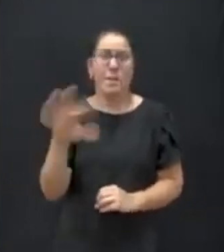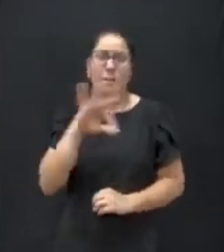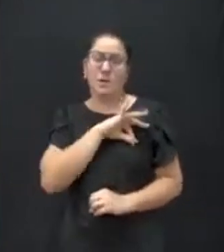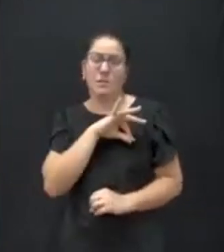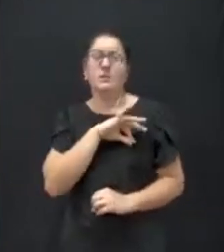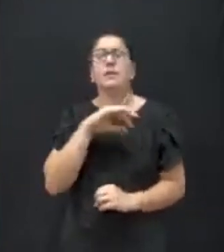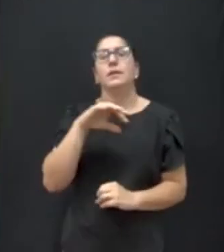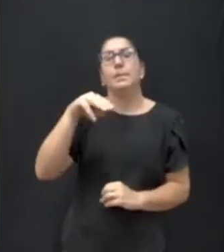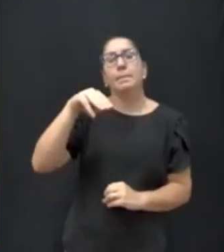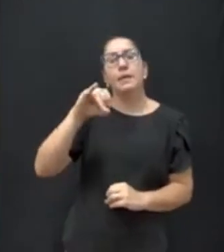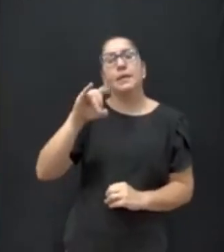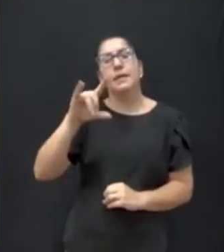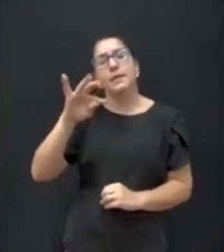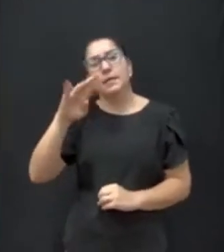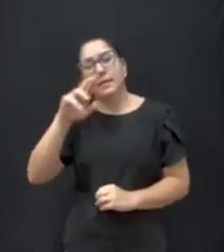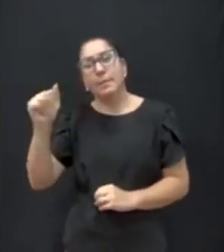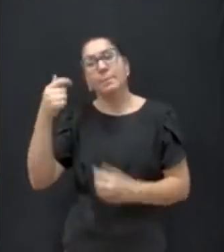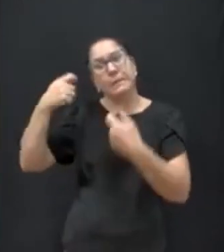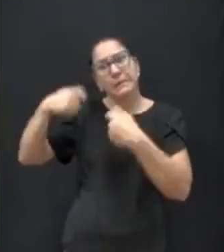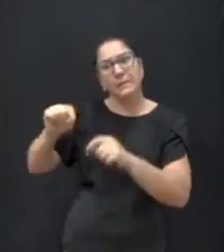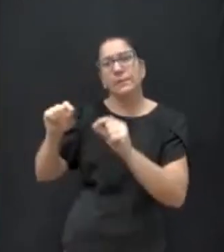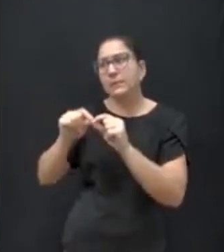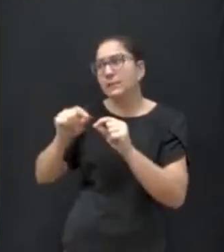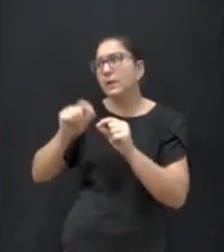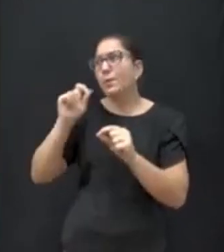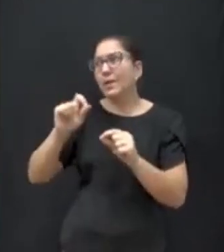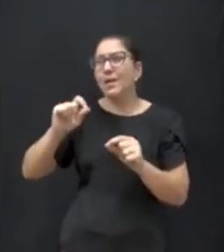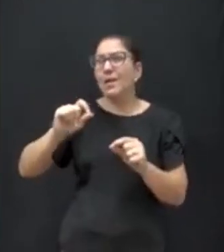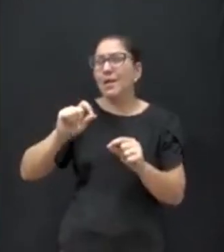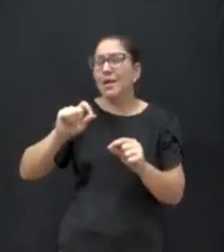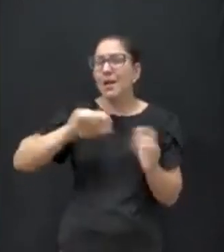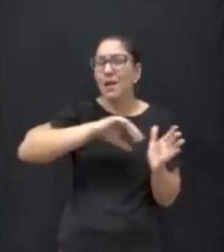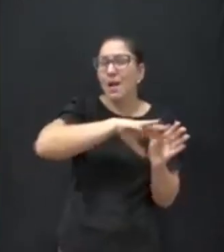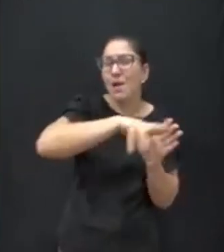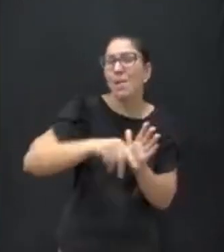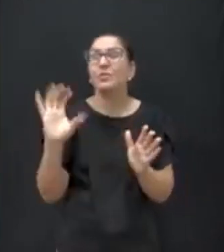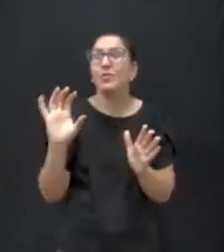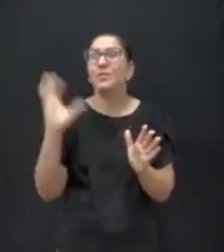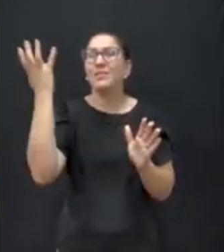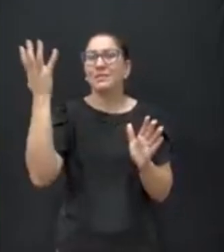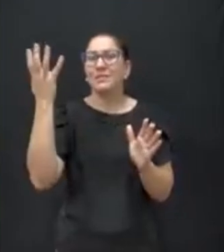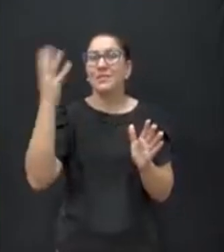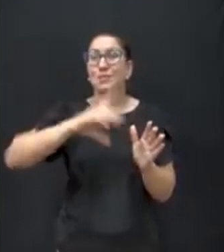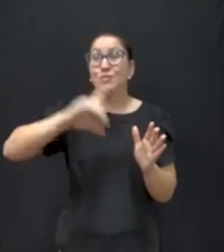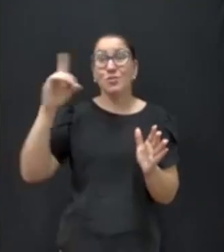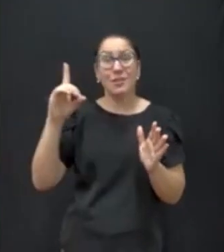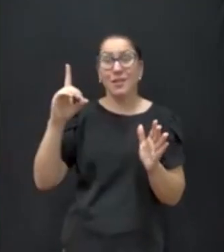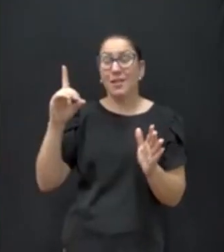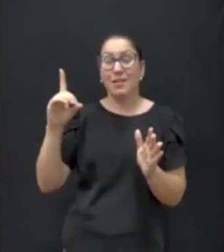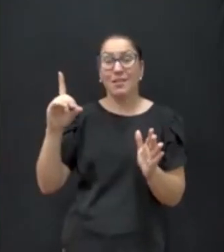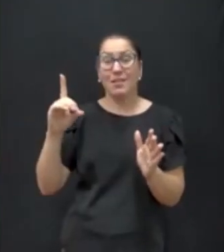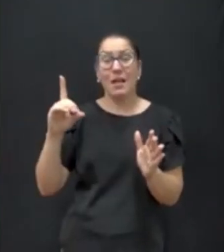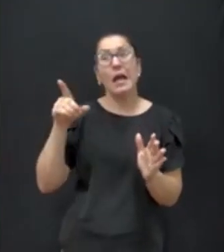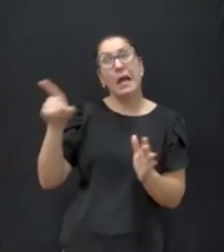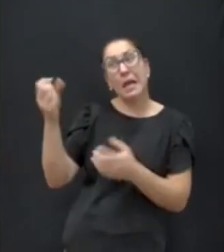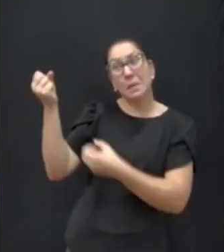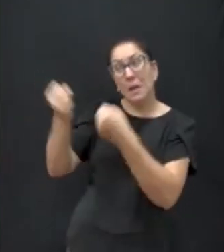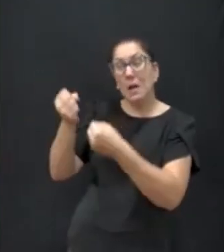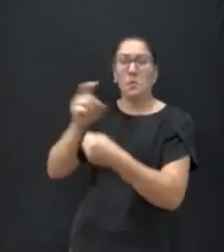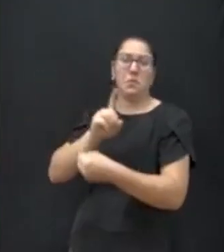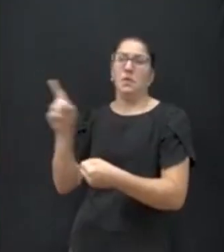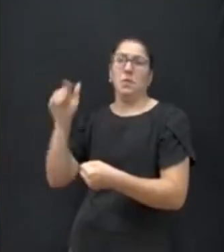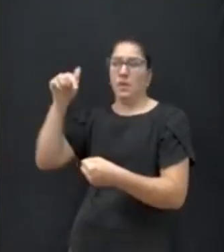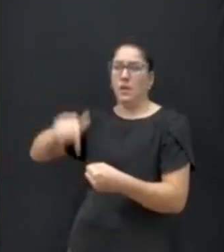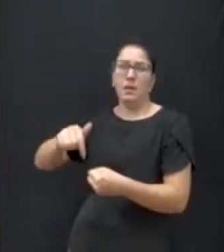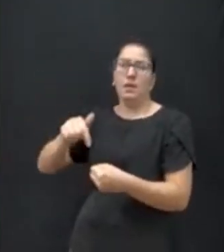precisa agir, do tráfico que ocorre em plena luz do dia. Ah, eles estão com carro aqui. Não é que eles estão com